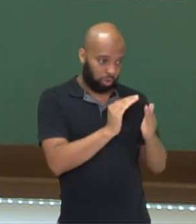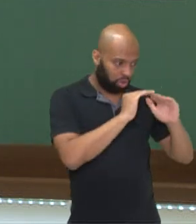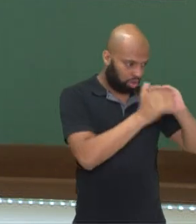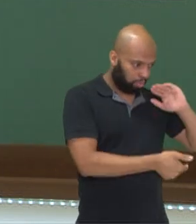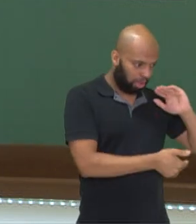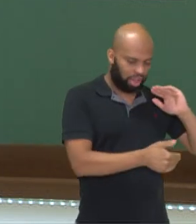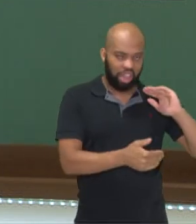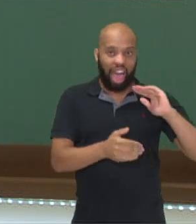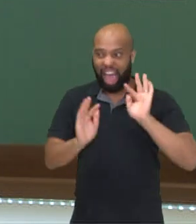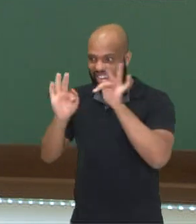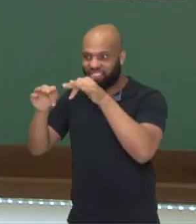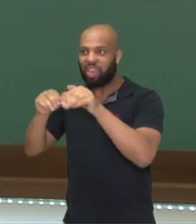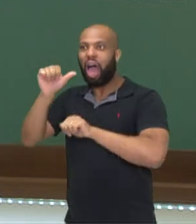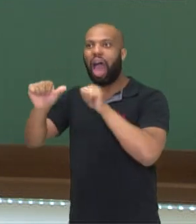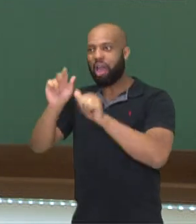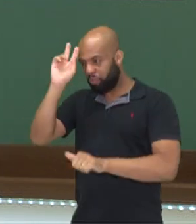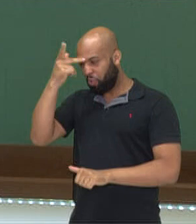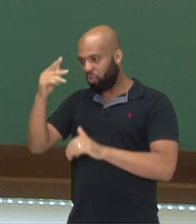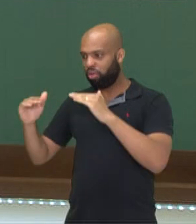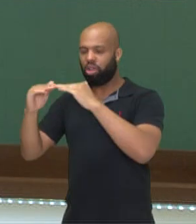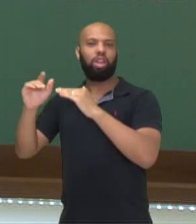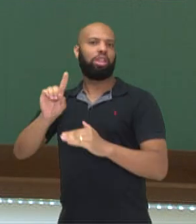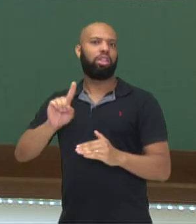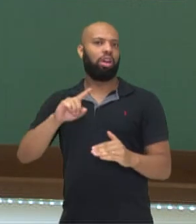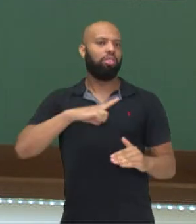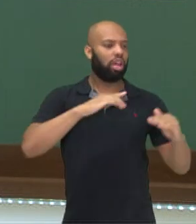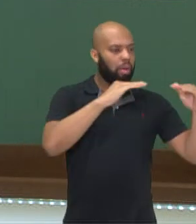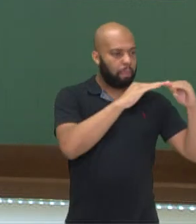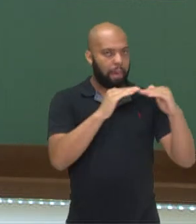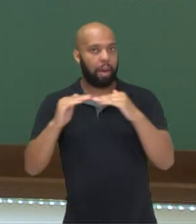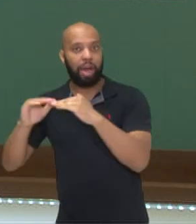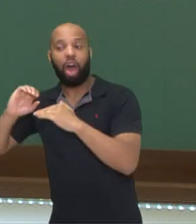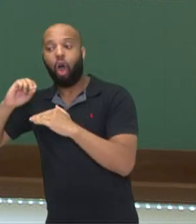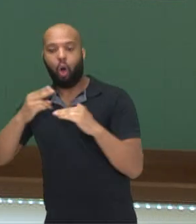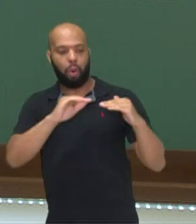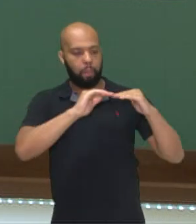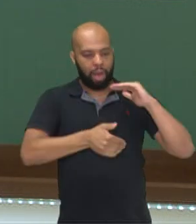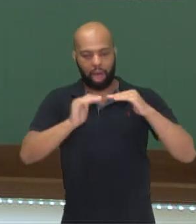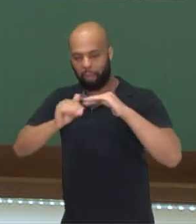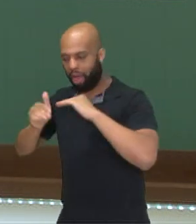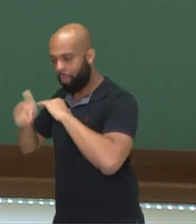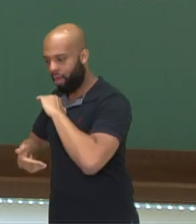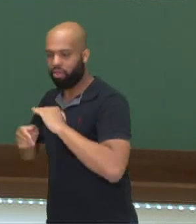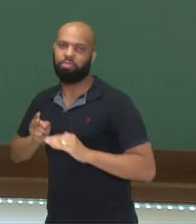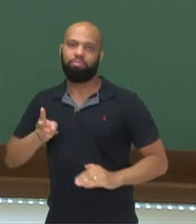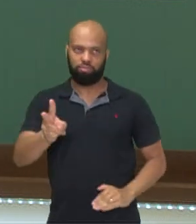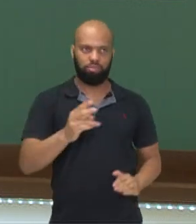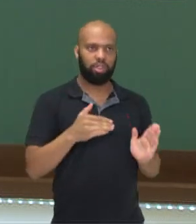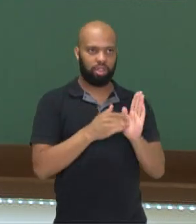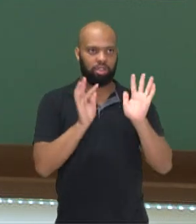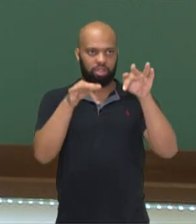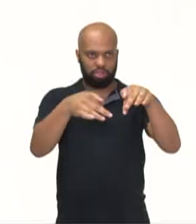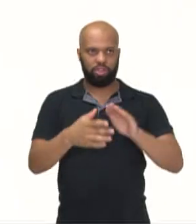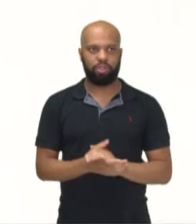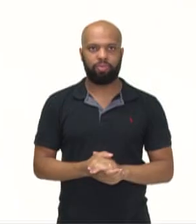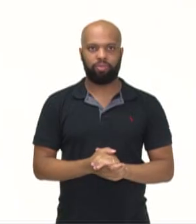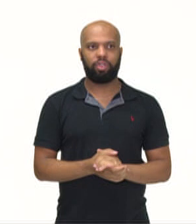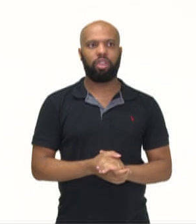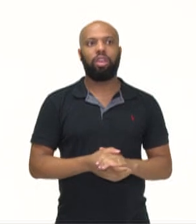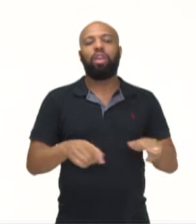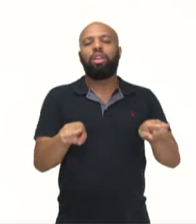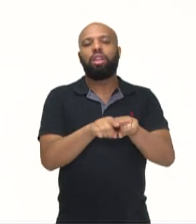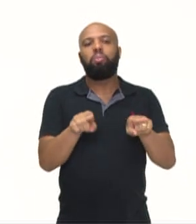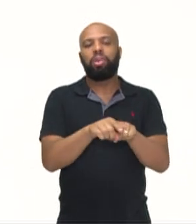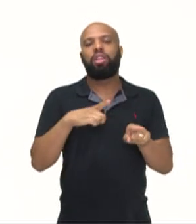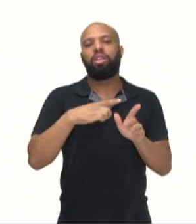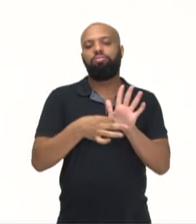no finalzinho ali, você distorce um sentido ou outro, tá? Então, isso não pode acontecer. O argumento